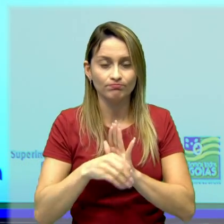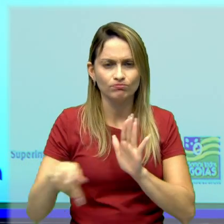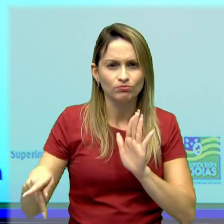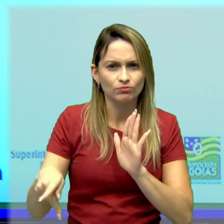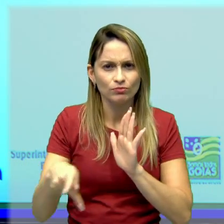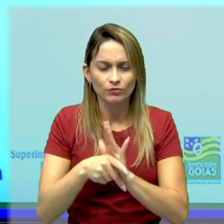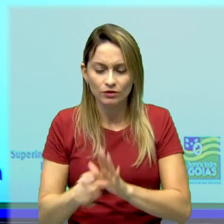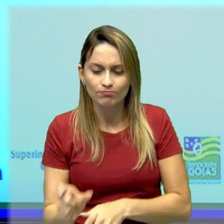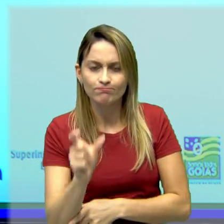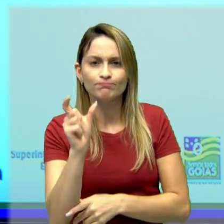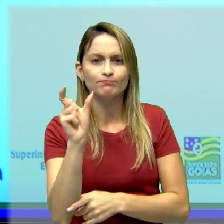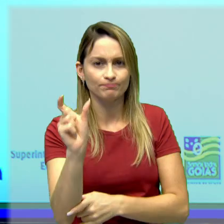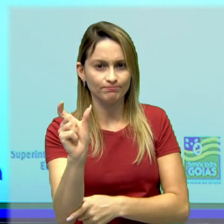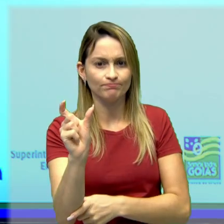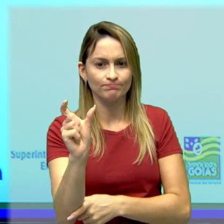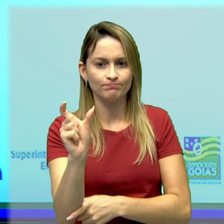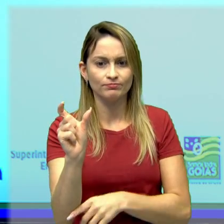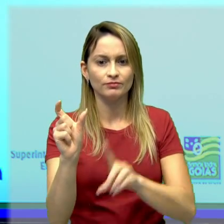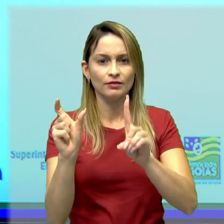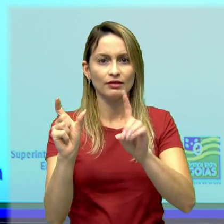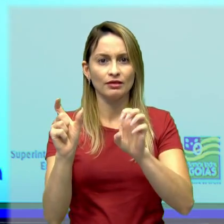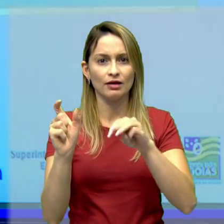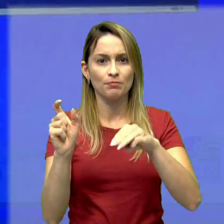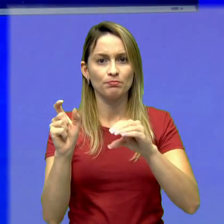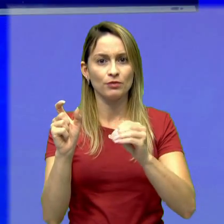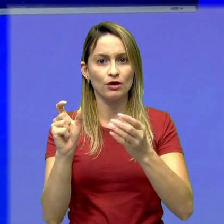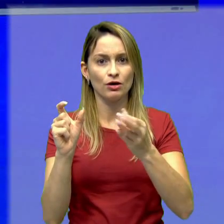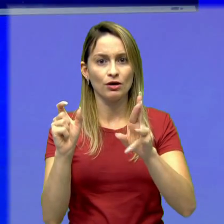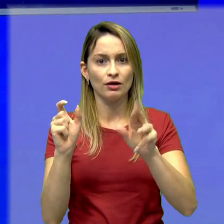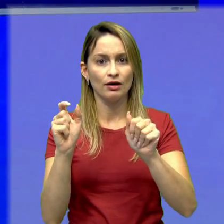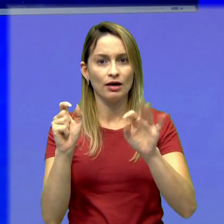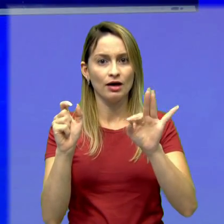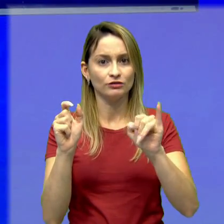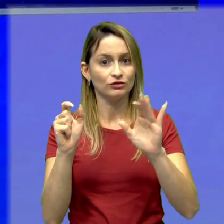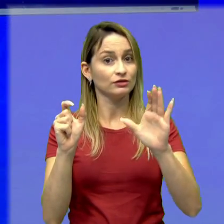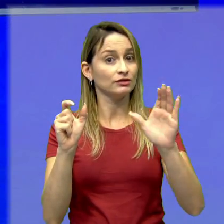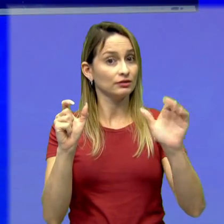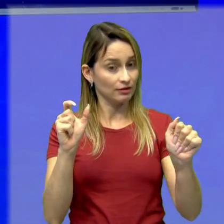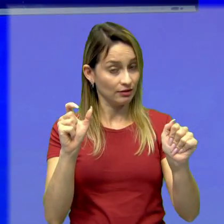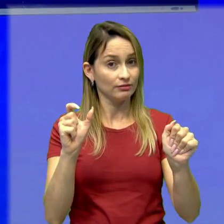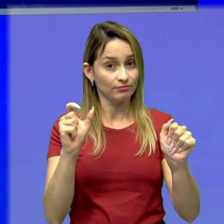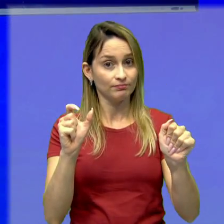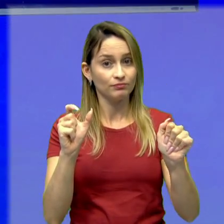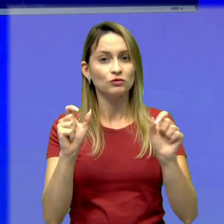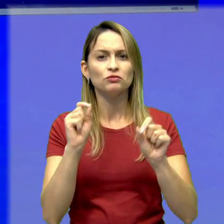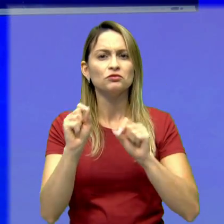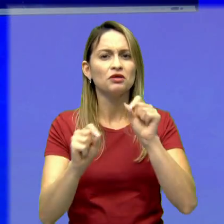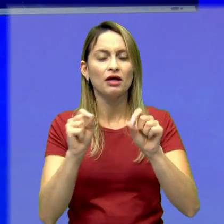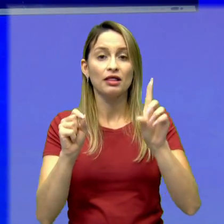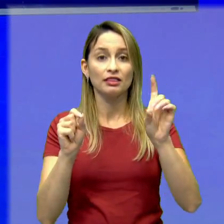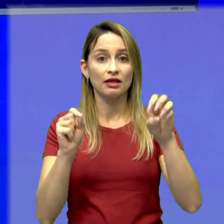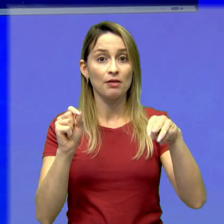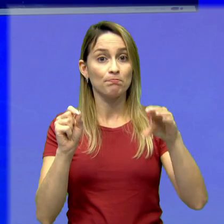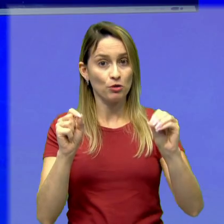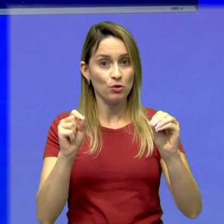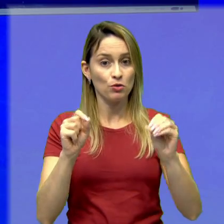conceito, né? Então veja, a própria palavra democracia é uma palavra grega, né? Então, demo